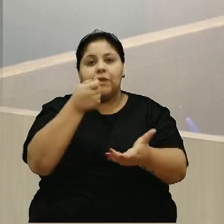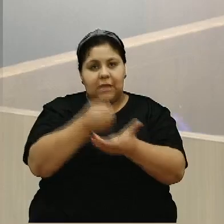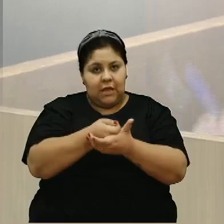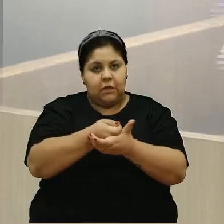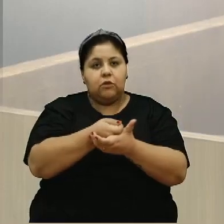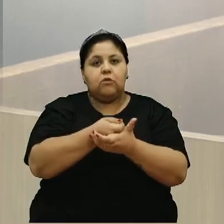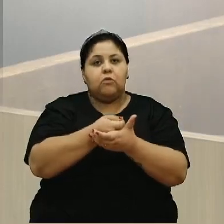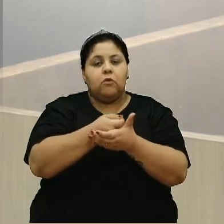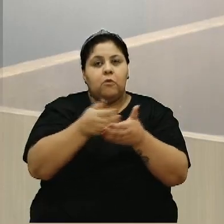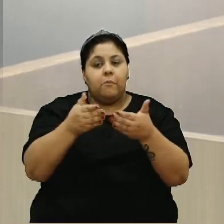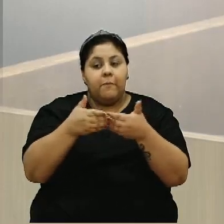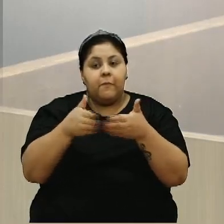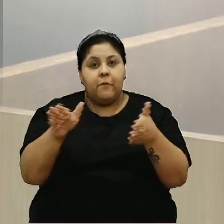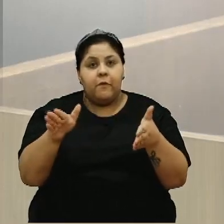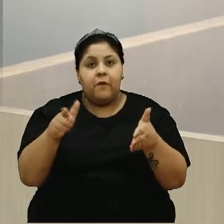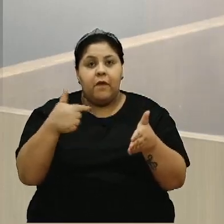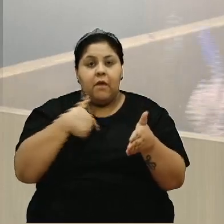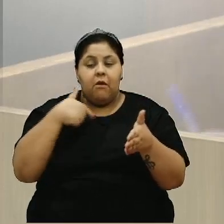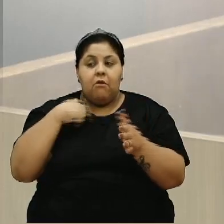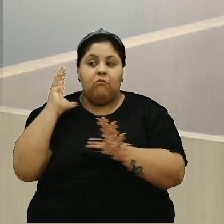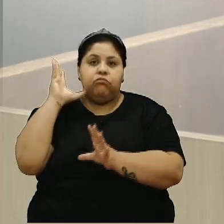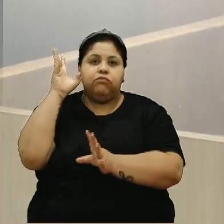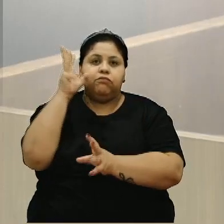Eu fiz um resumo